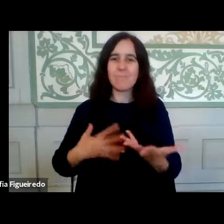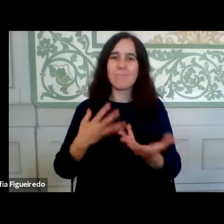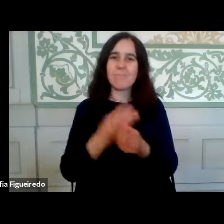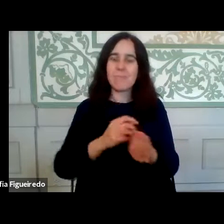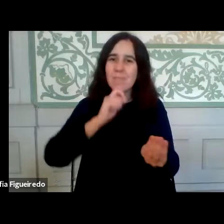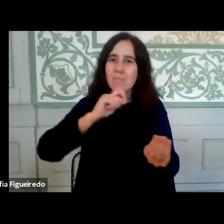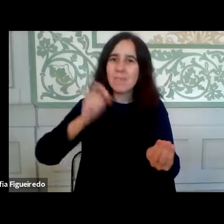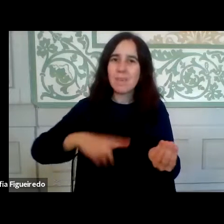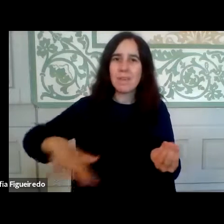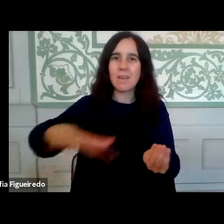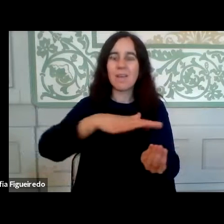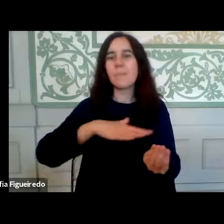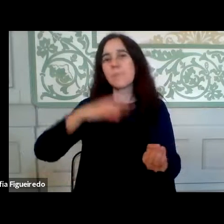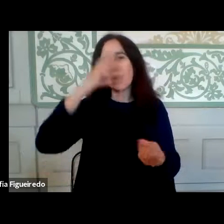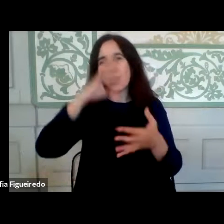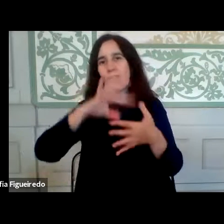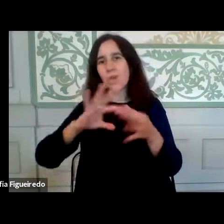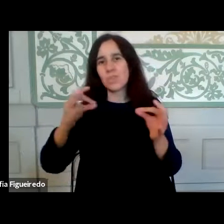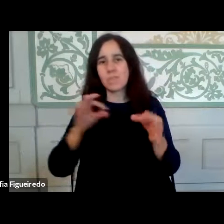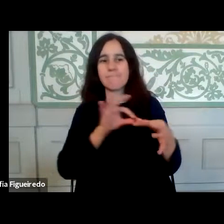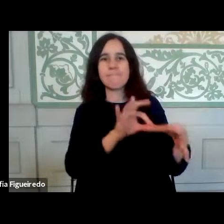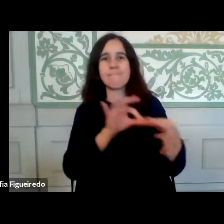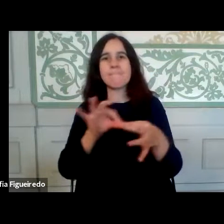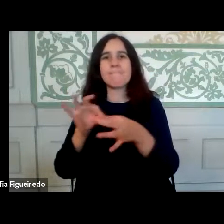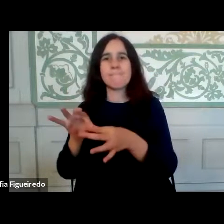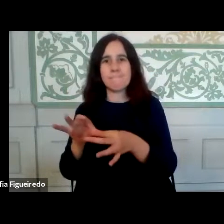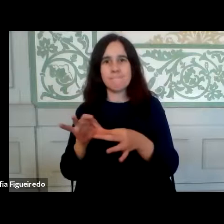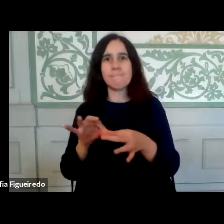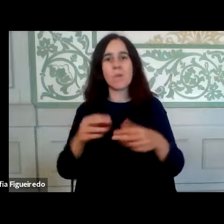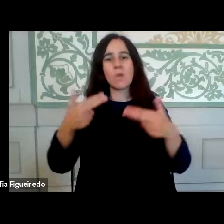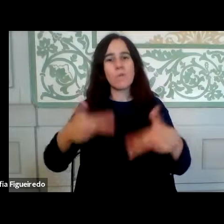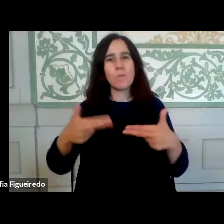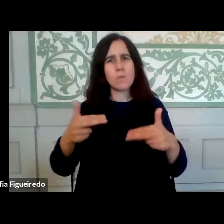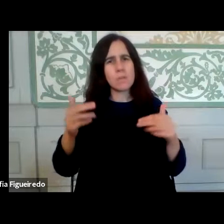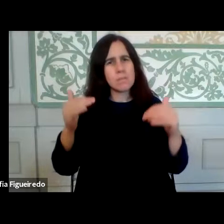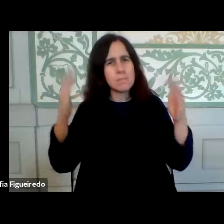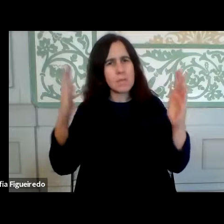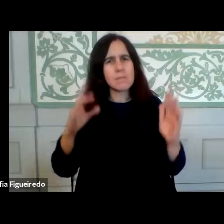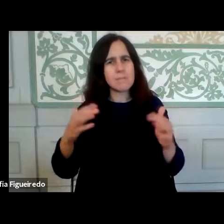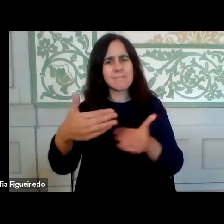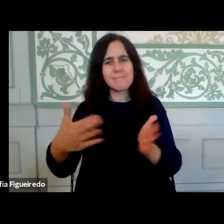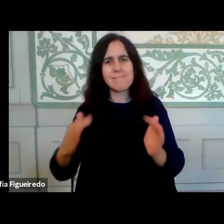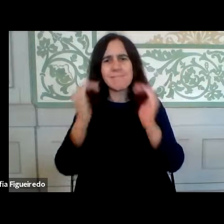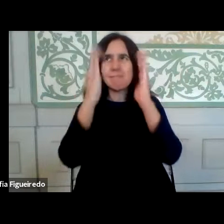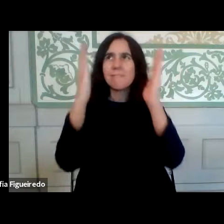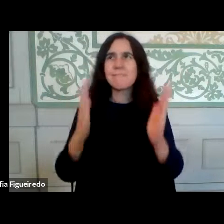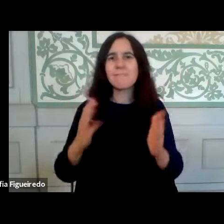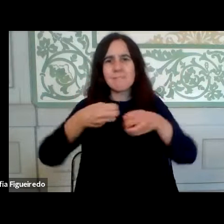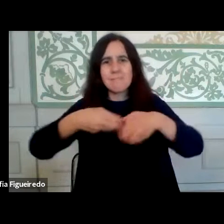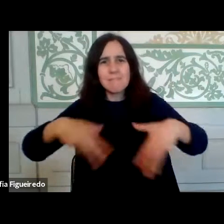e numa lógica colaborativa que vá para além das fronteiras das organizações e das instituições e